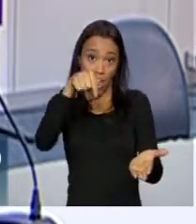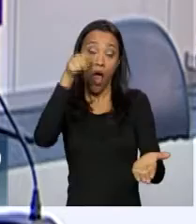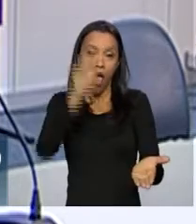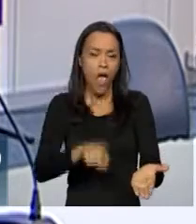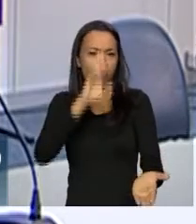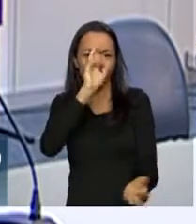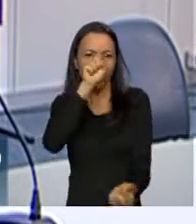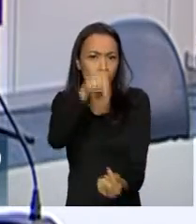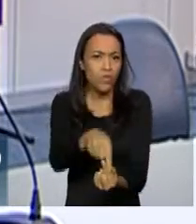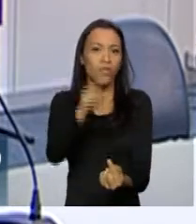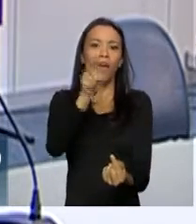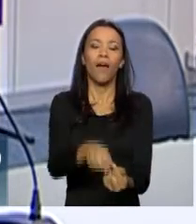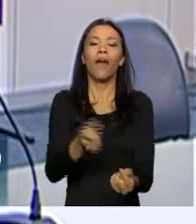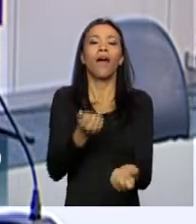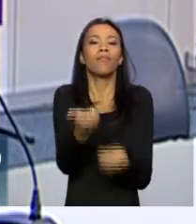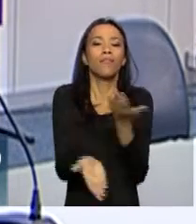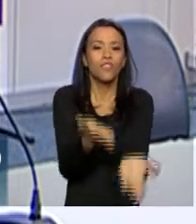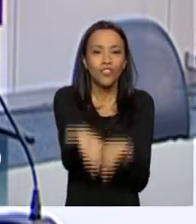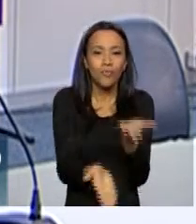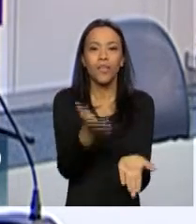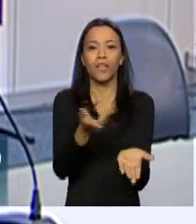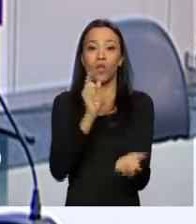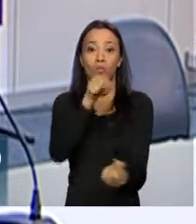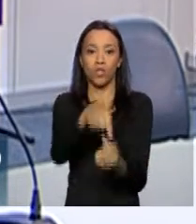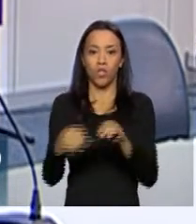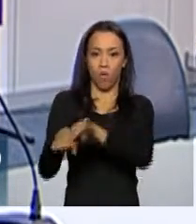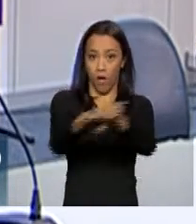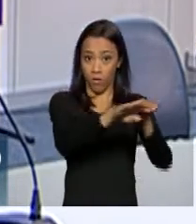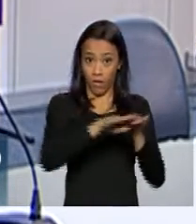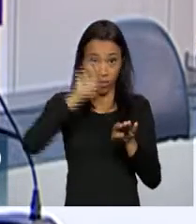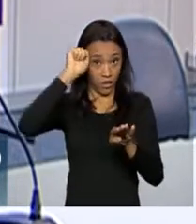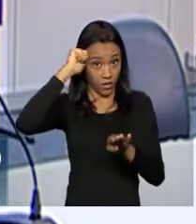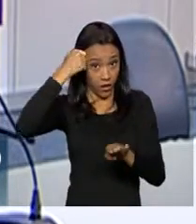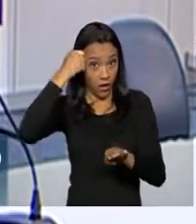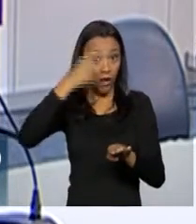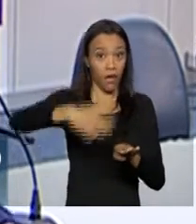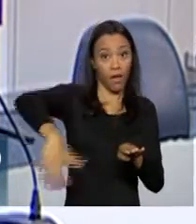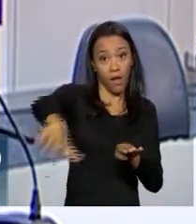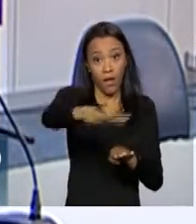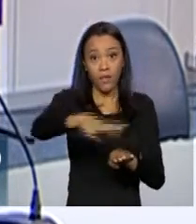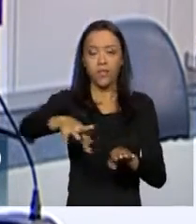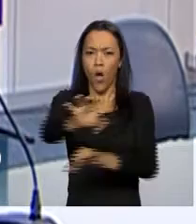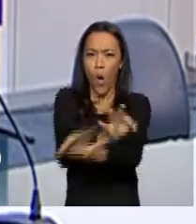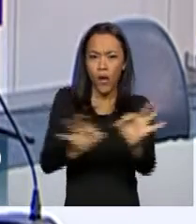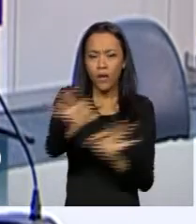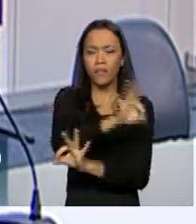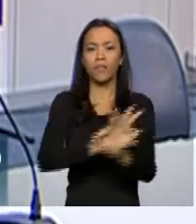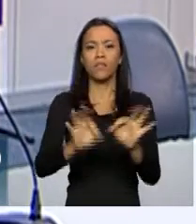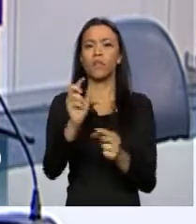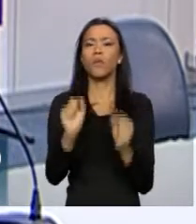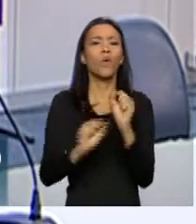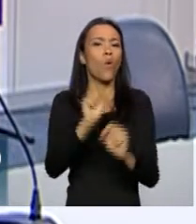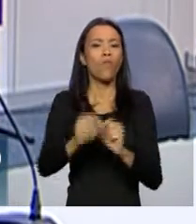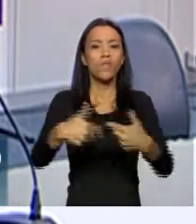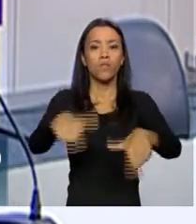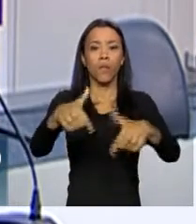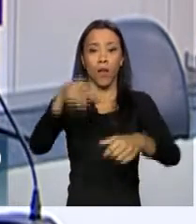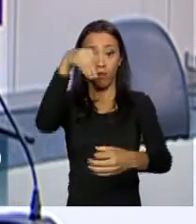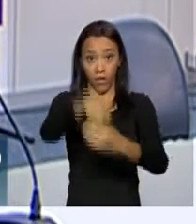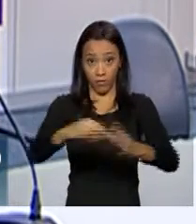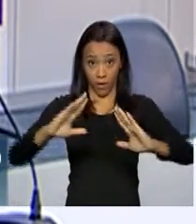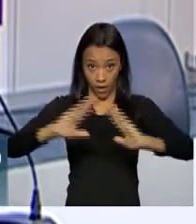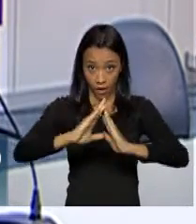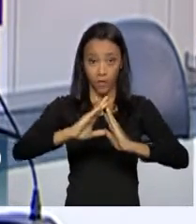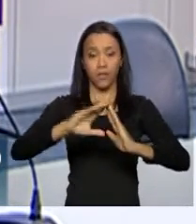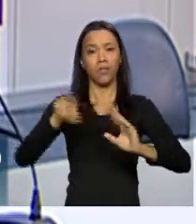atendimento que incorpore o princípio de igualdade de gênero à organização e ao funcionamento das unidades e ao modo